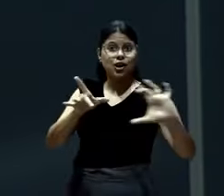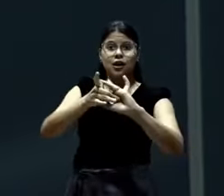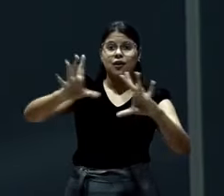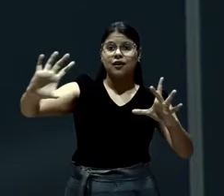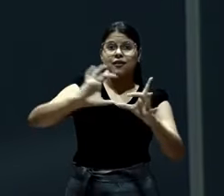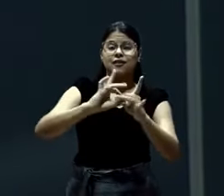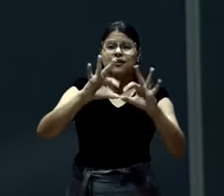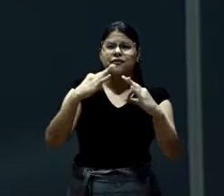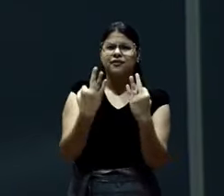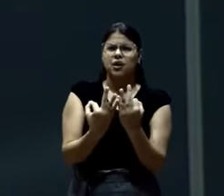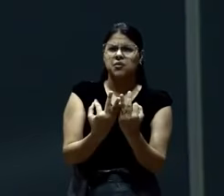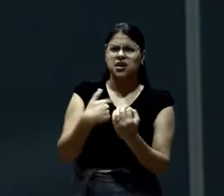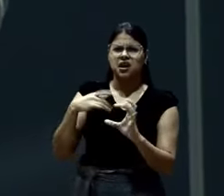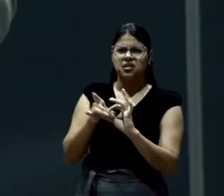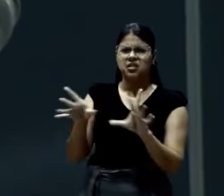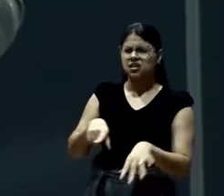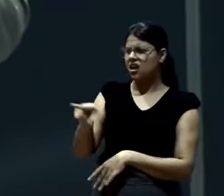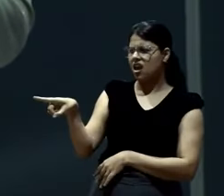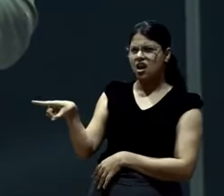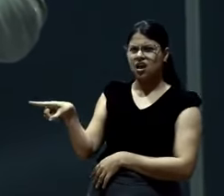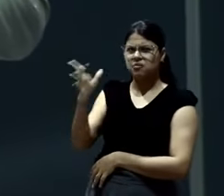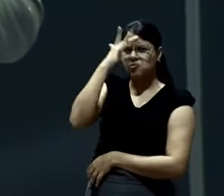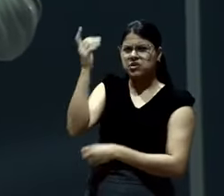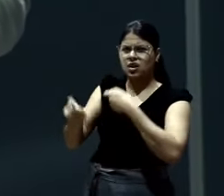Eu não permito. Que fale mal. Do meu irmão.